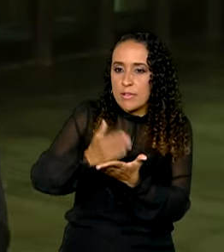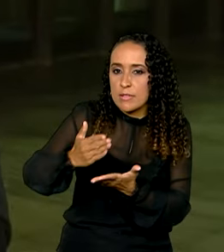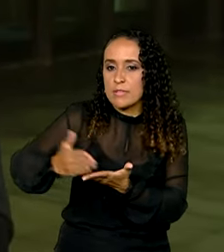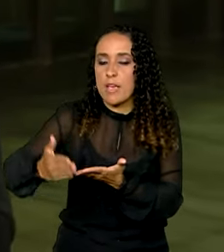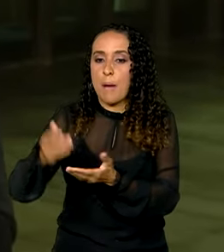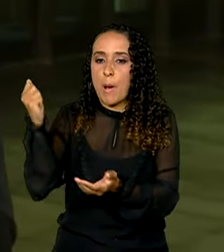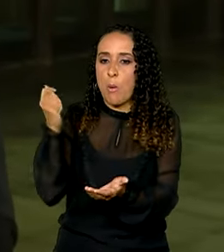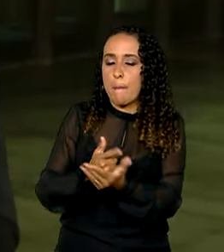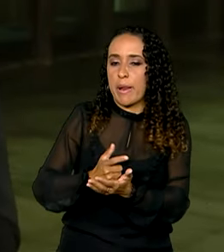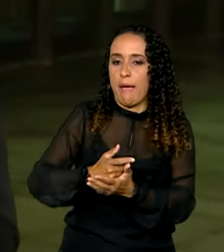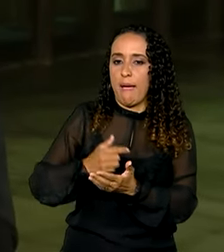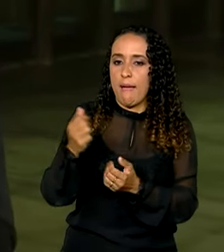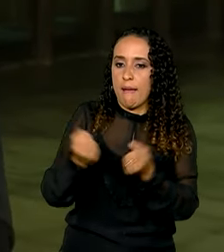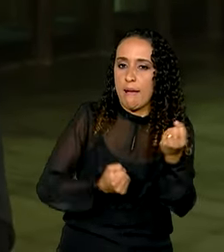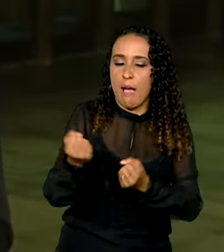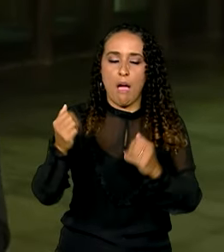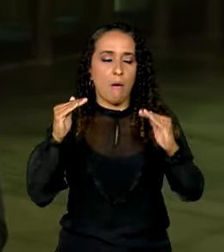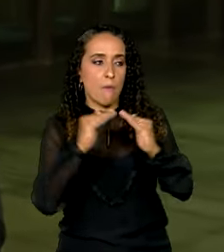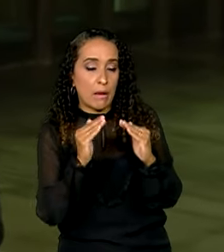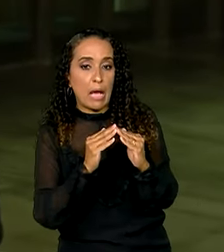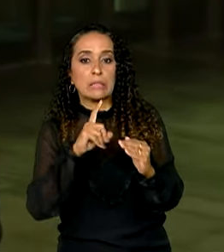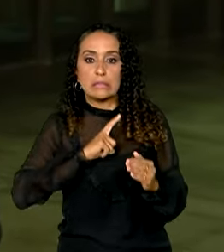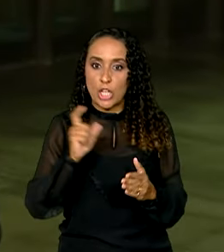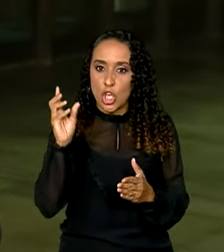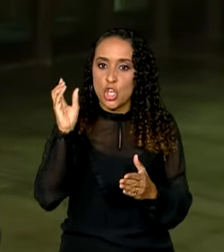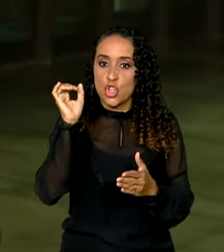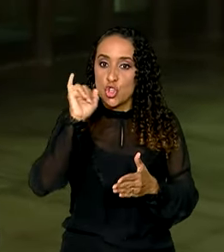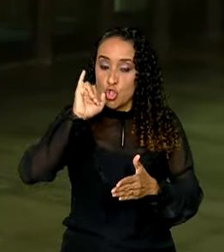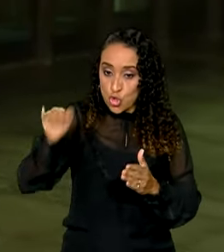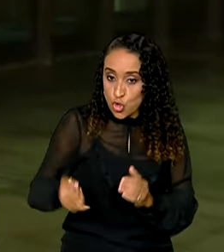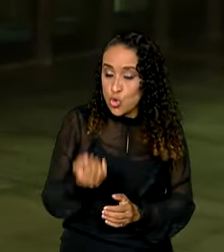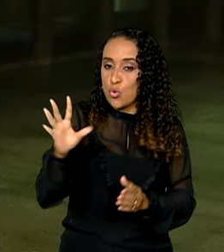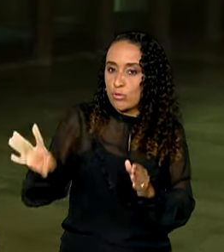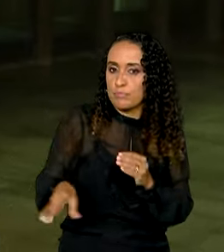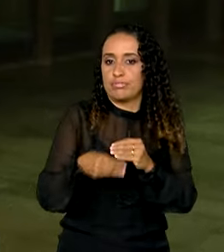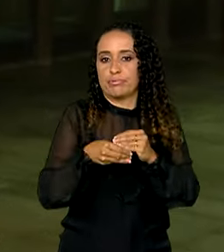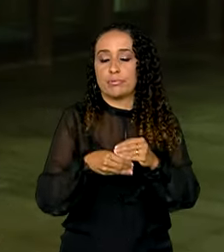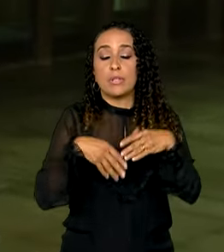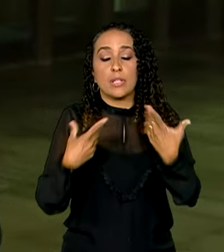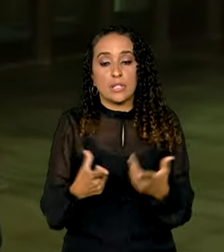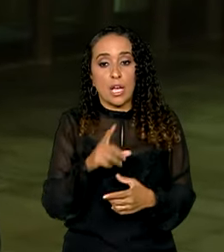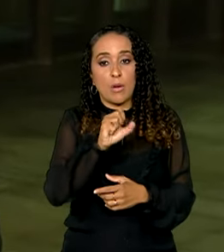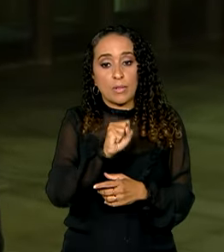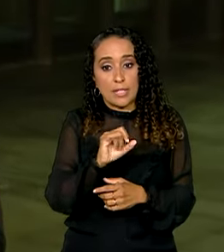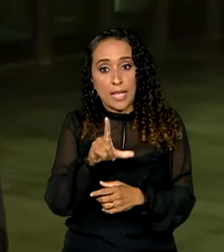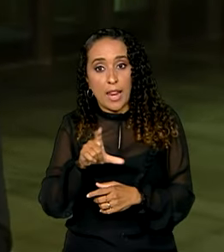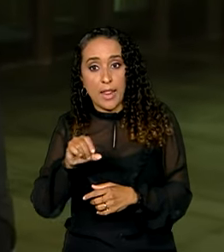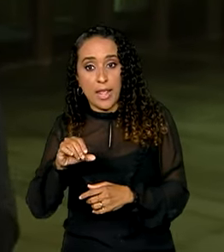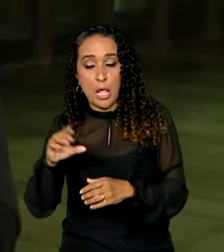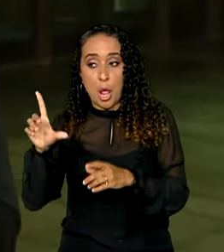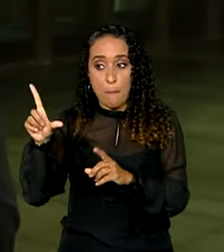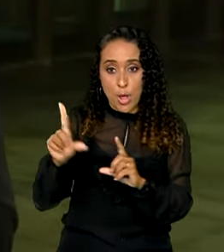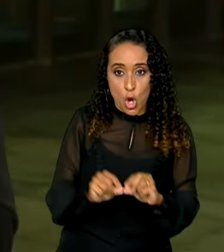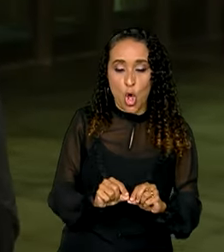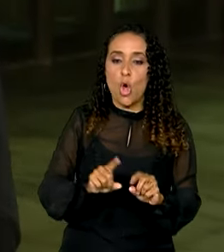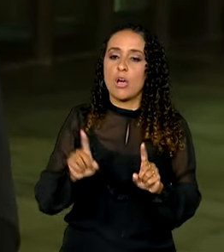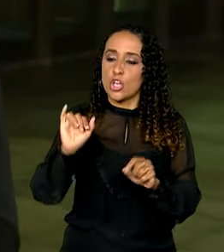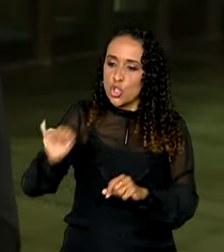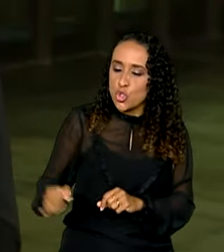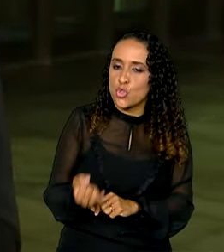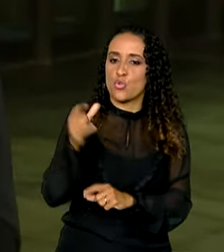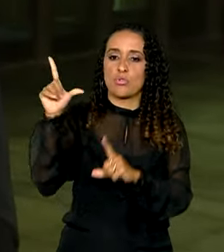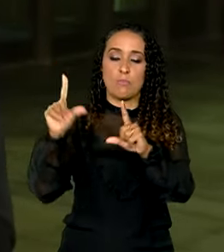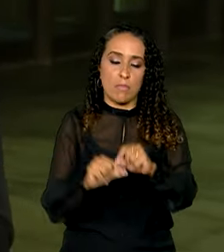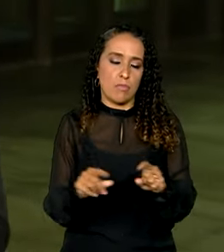carro ou uma casa própria, tem juros embutidos. Então, uma Selic menor significa juros menores no